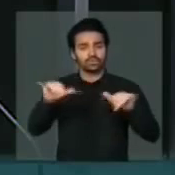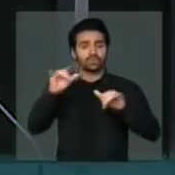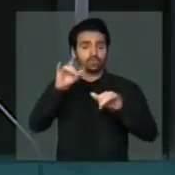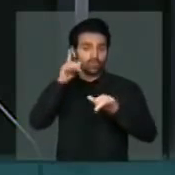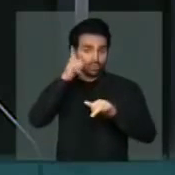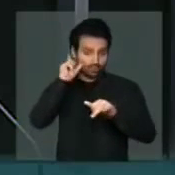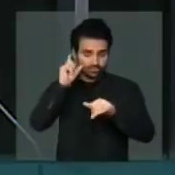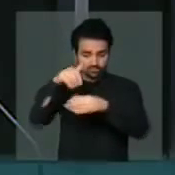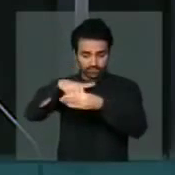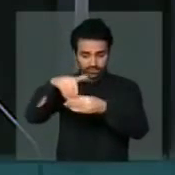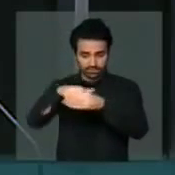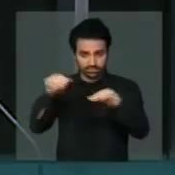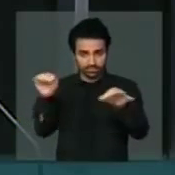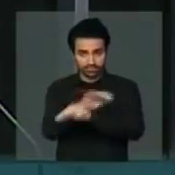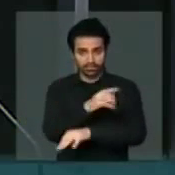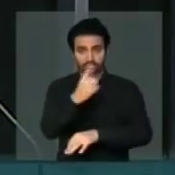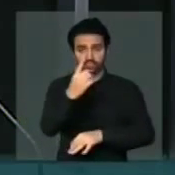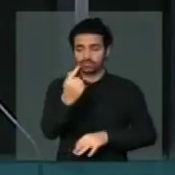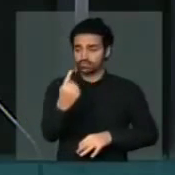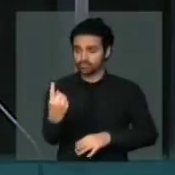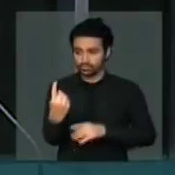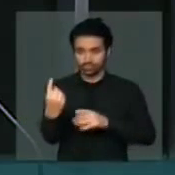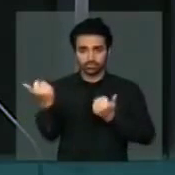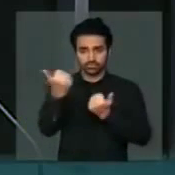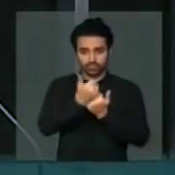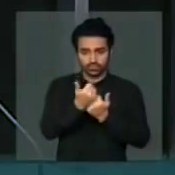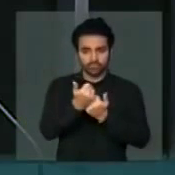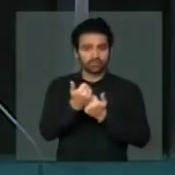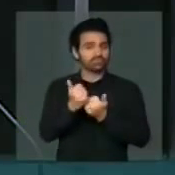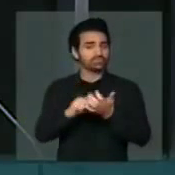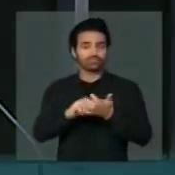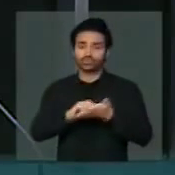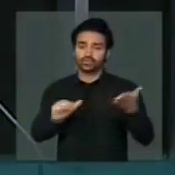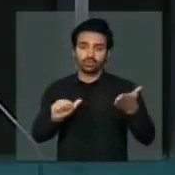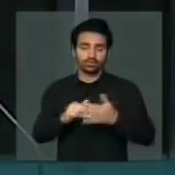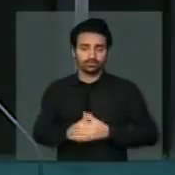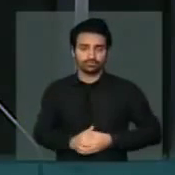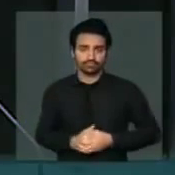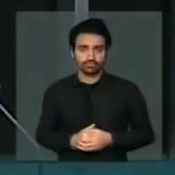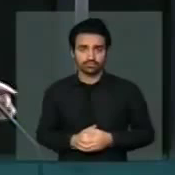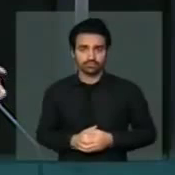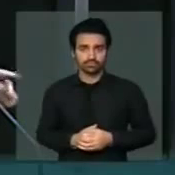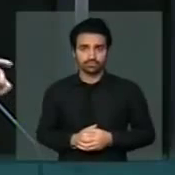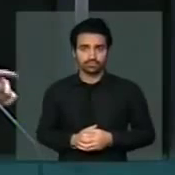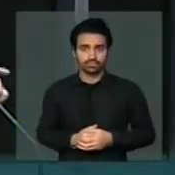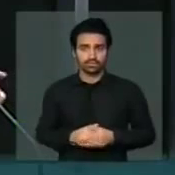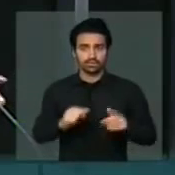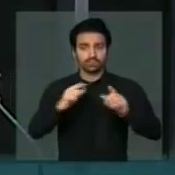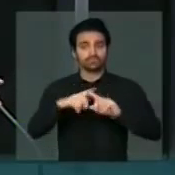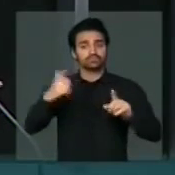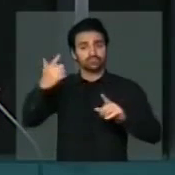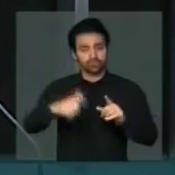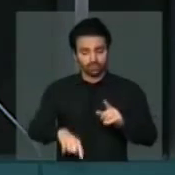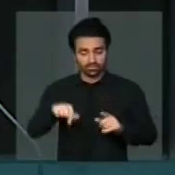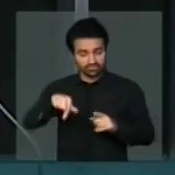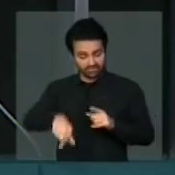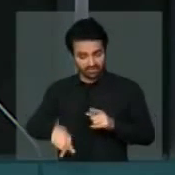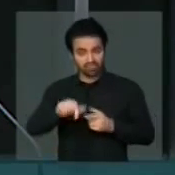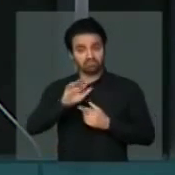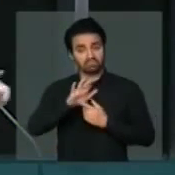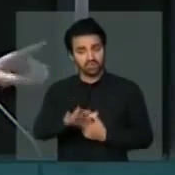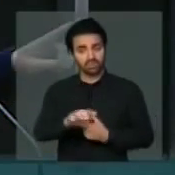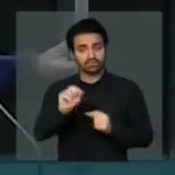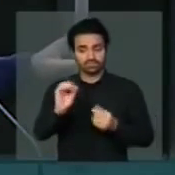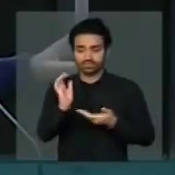ontem da PEC 171, do substitutivo que foi rejeitado. Mais uma vez, essa casa demonstra que